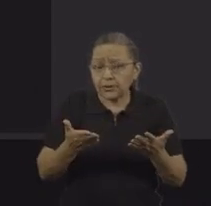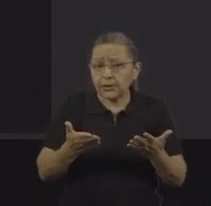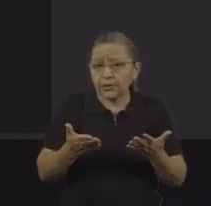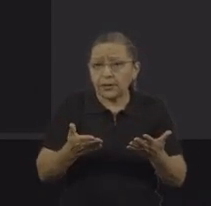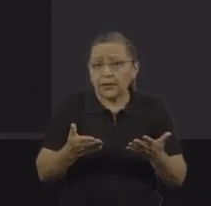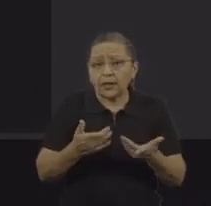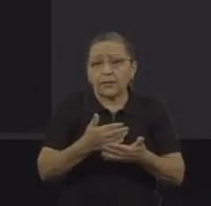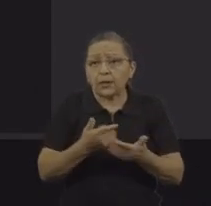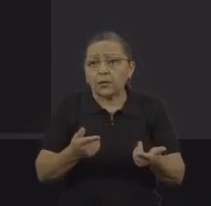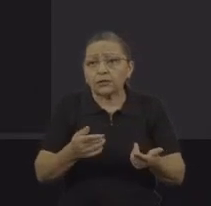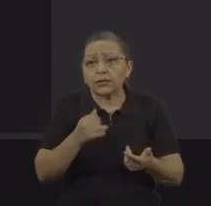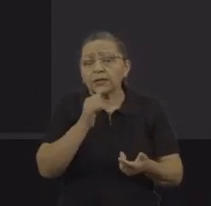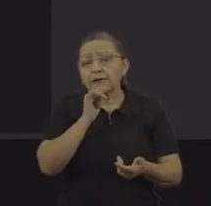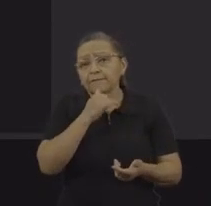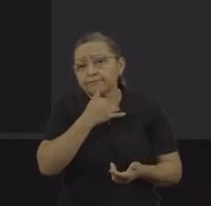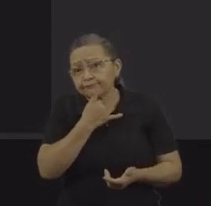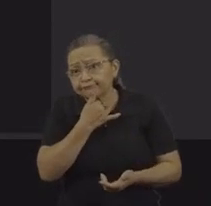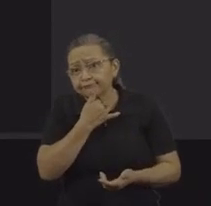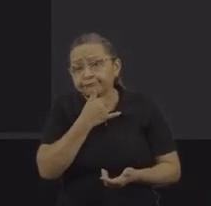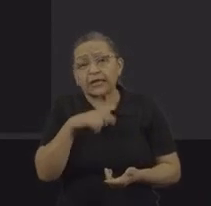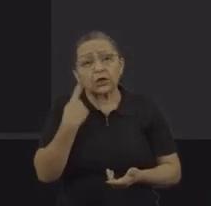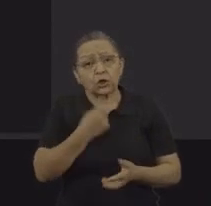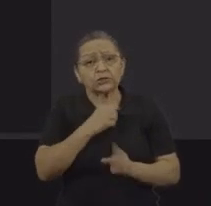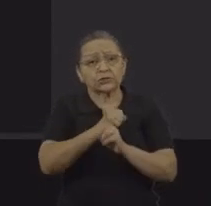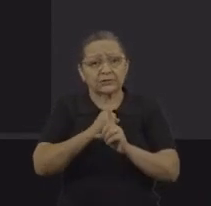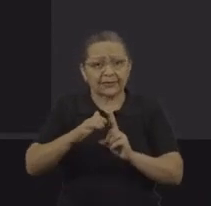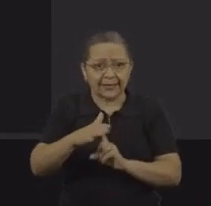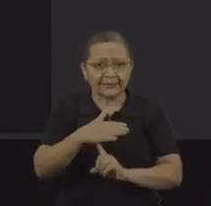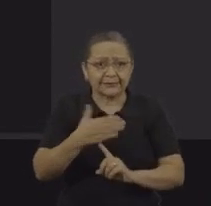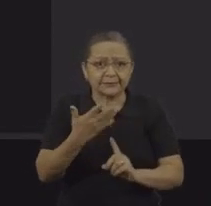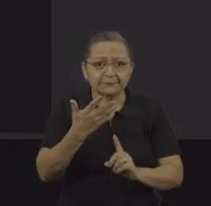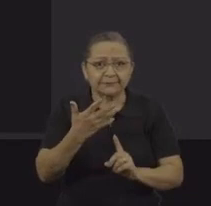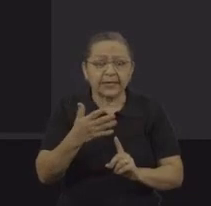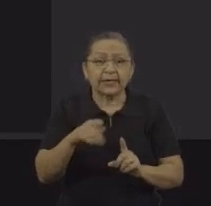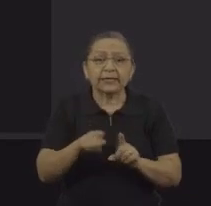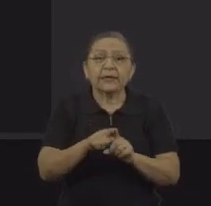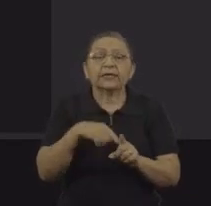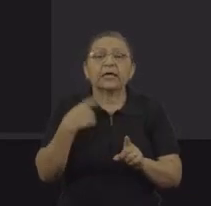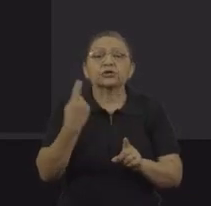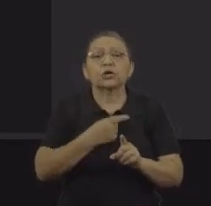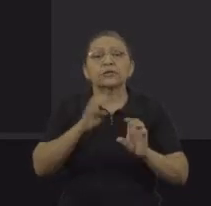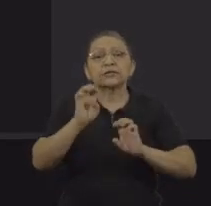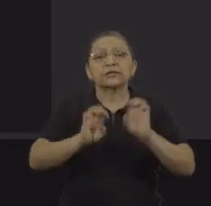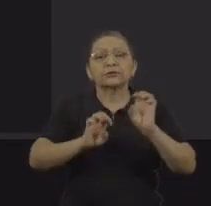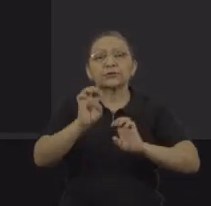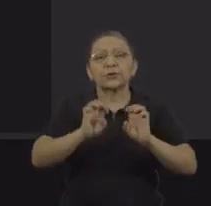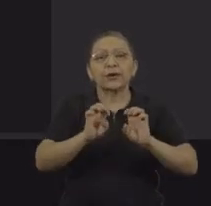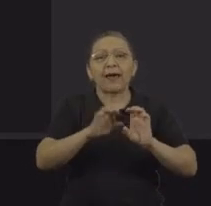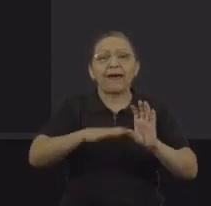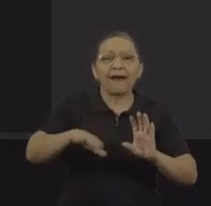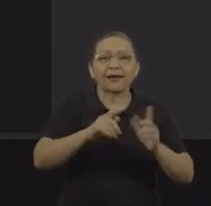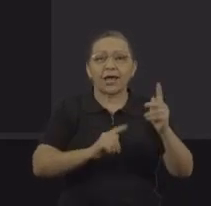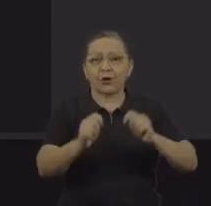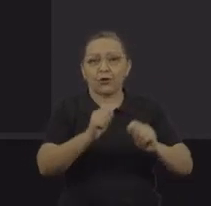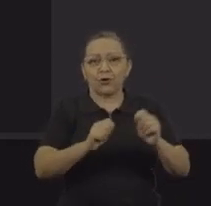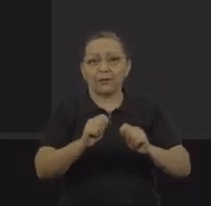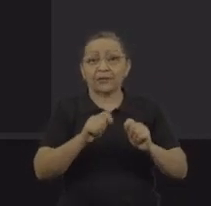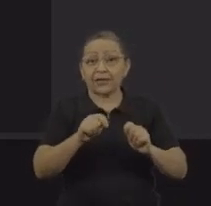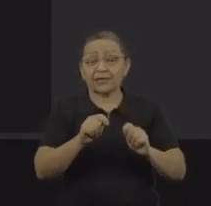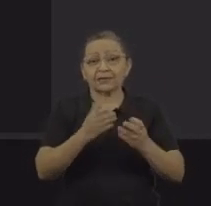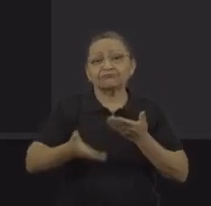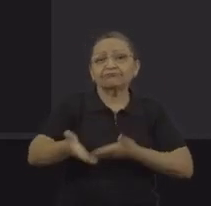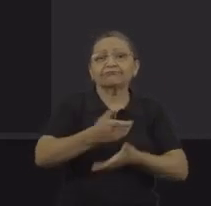algo que é muito constitutivo, infelizmente, da nossa sociedade e das nossas estruturas socioeconômicas. E essa